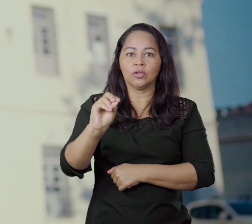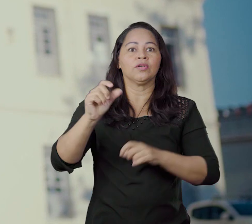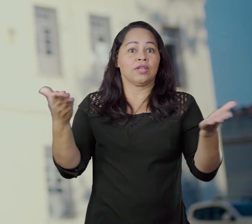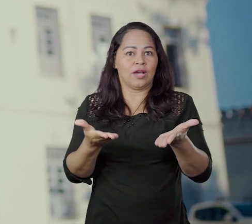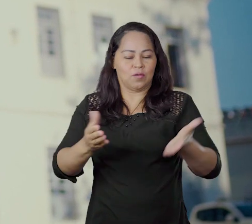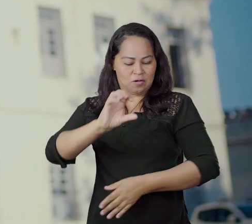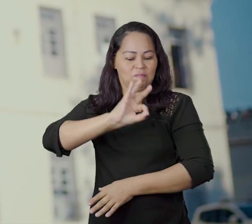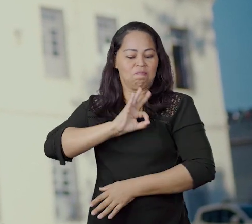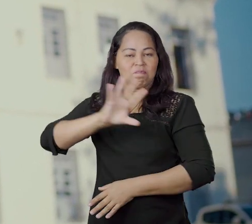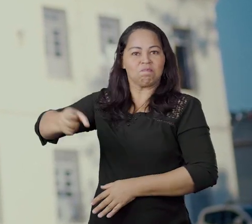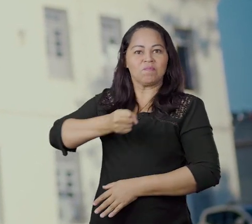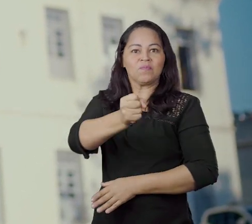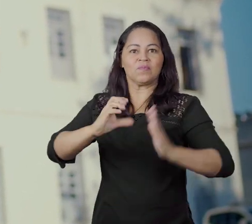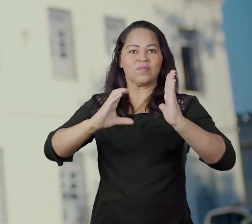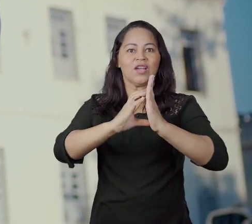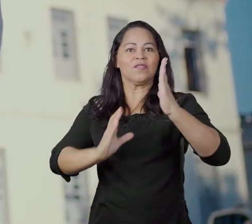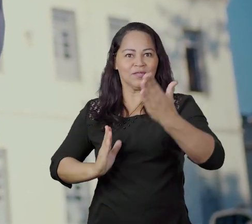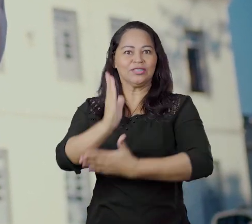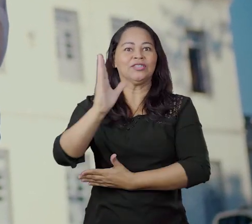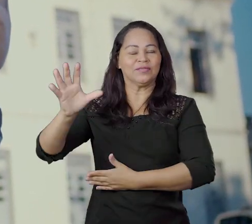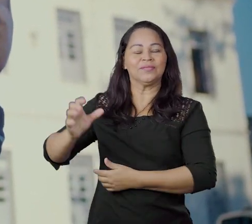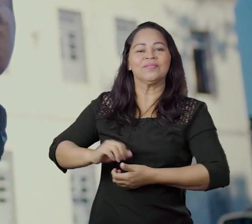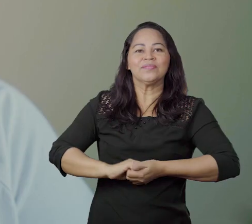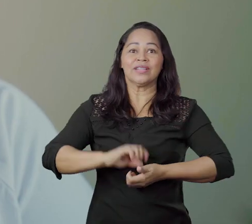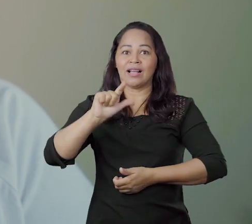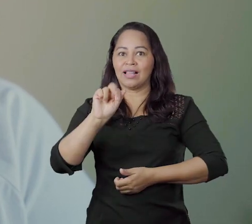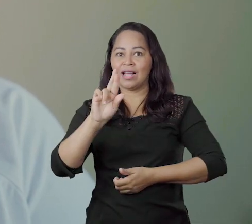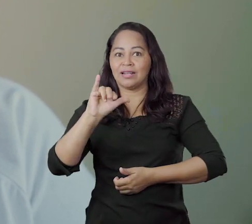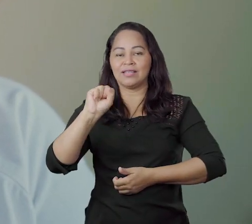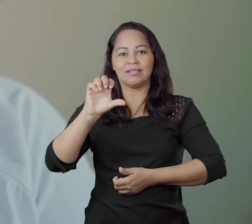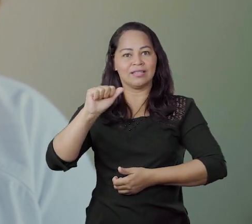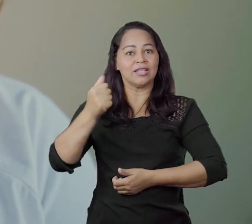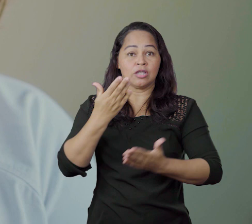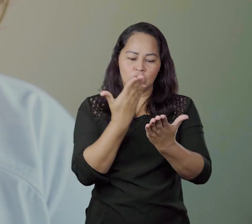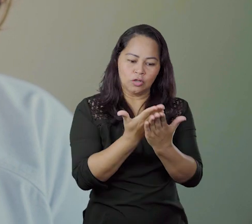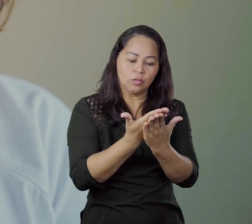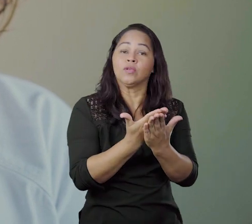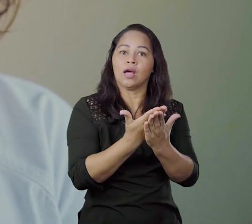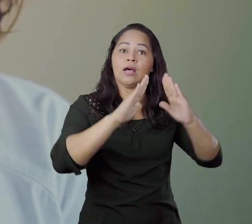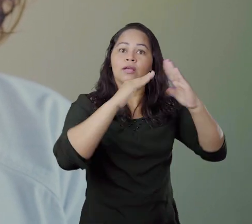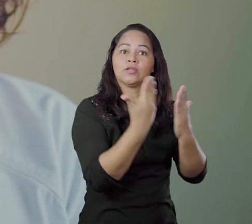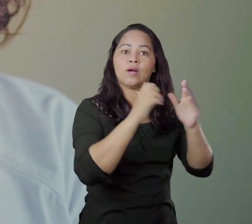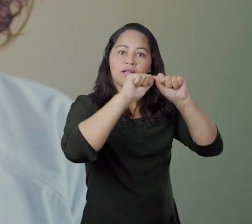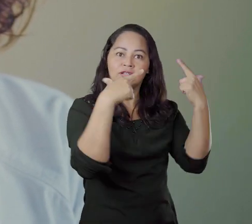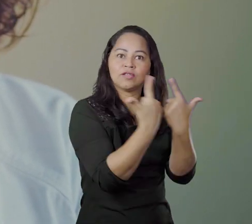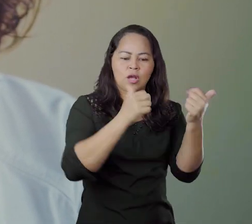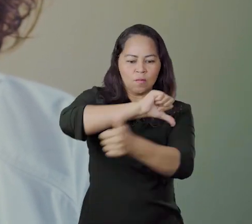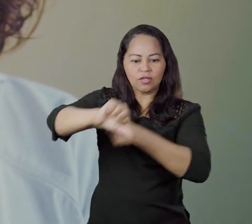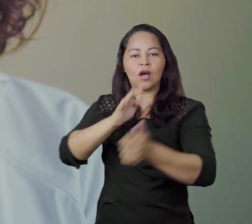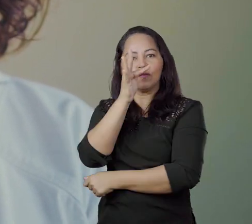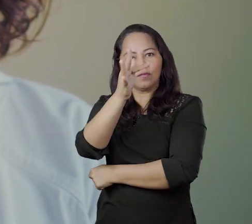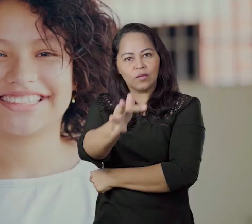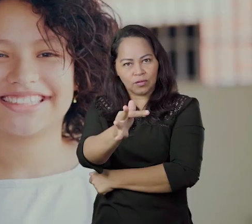agora vai ser policial, com concurso aprovado e convocado, da Larissa, que estuda na Escola do Legislativo para